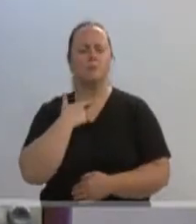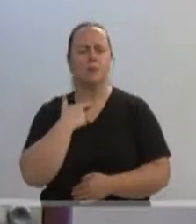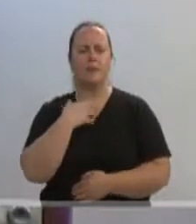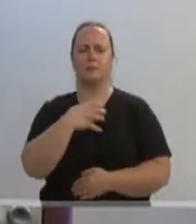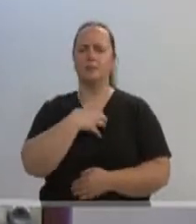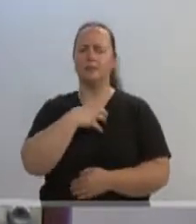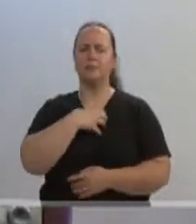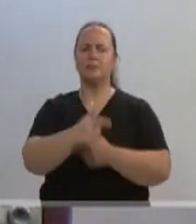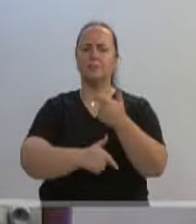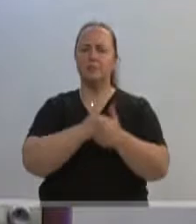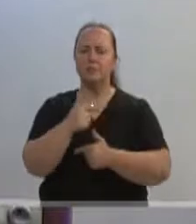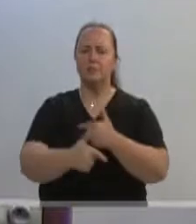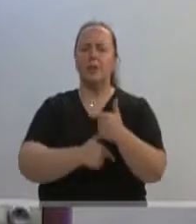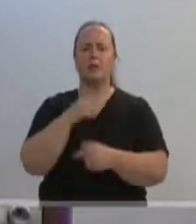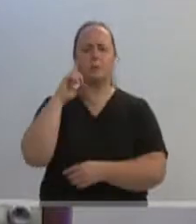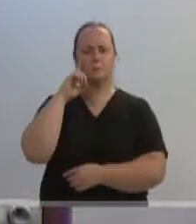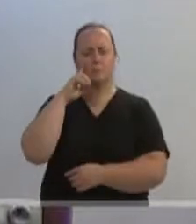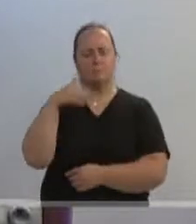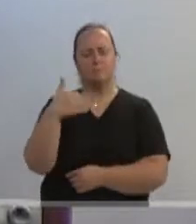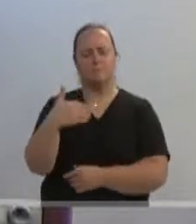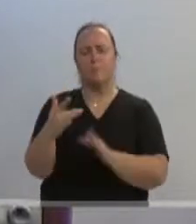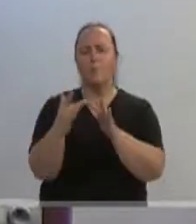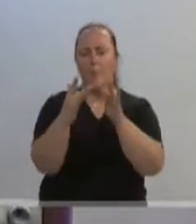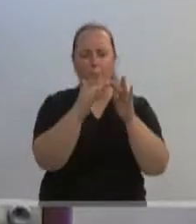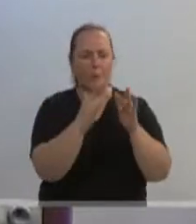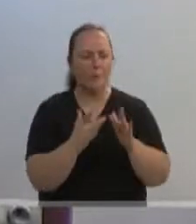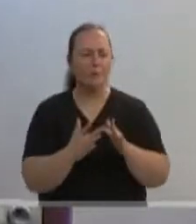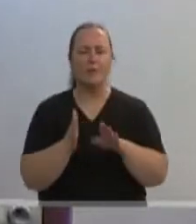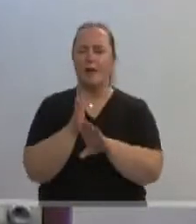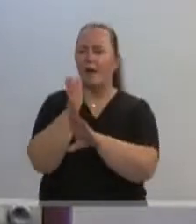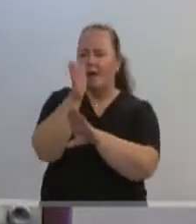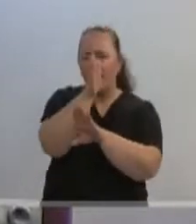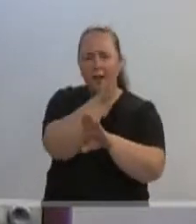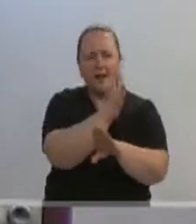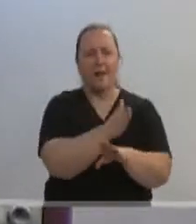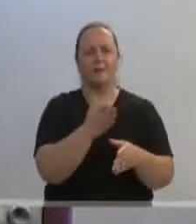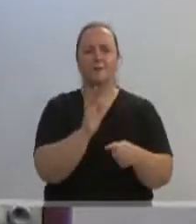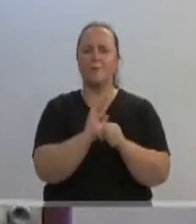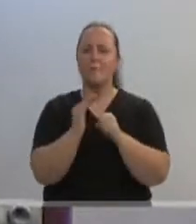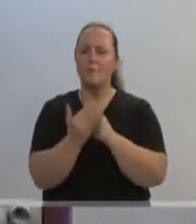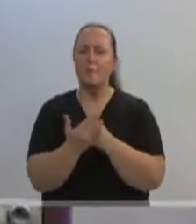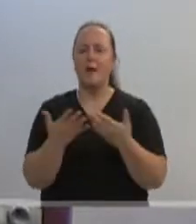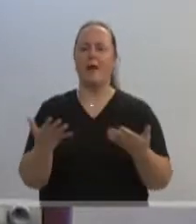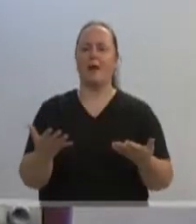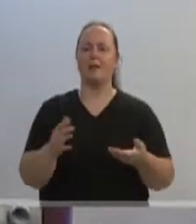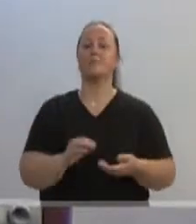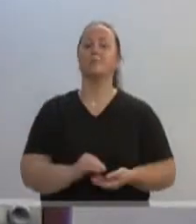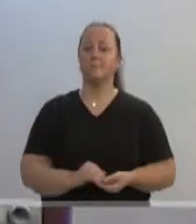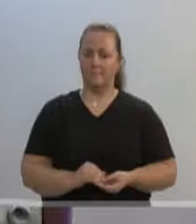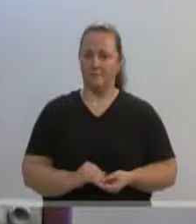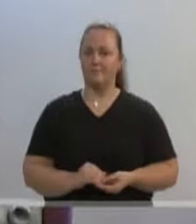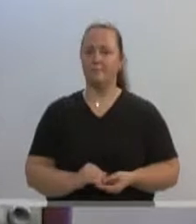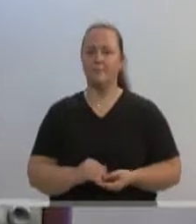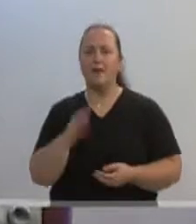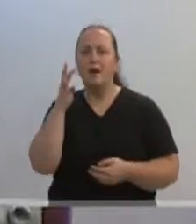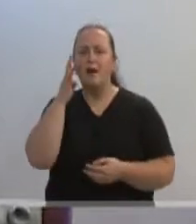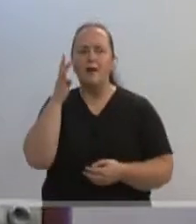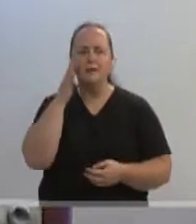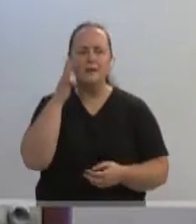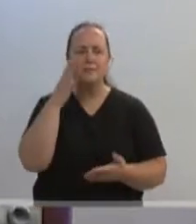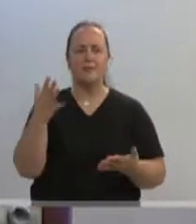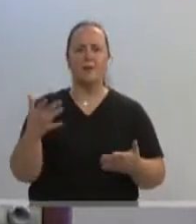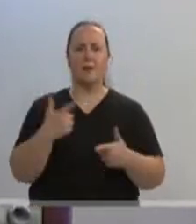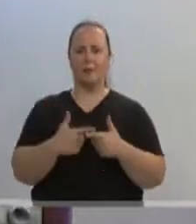cidade, em contato diariamente com as pessoas, nas cidades, aqui nos bairros, desculpa, ouvindo os problemas com